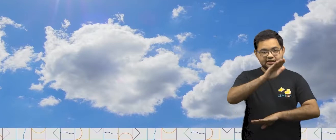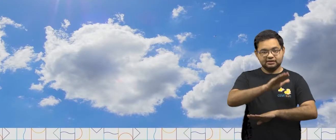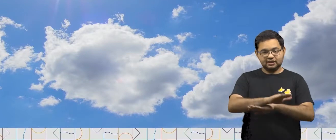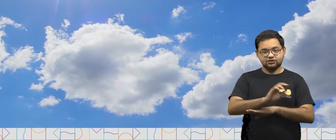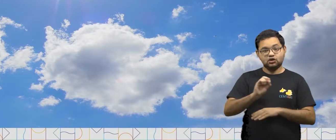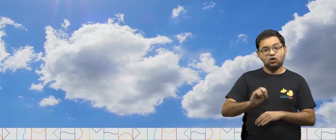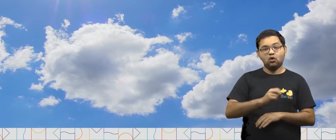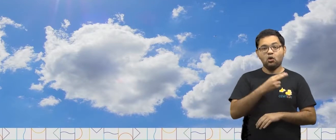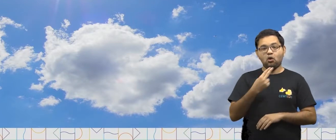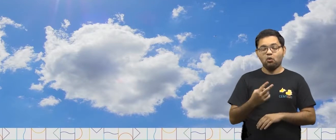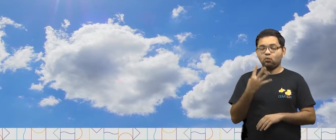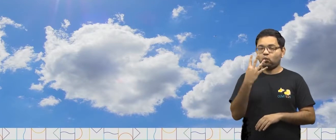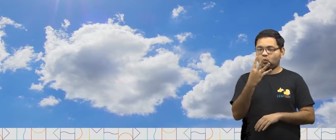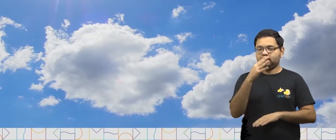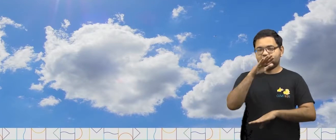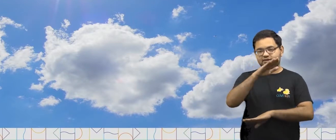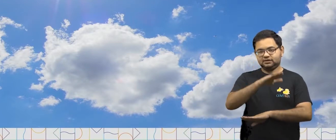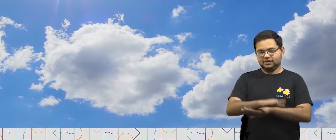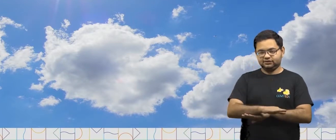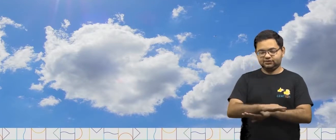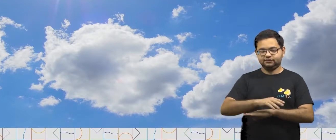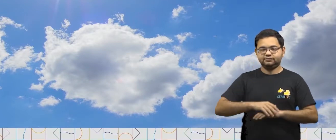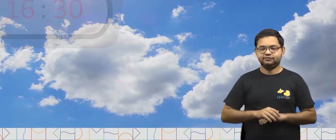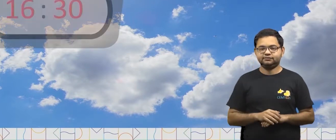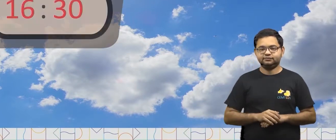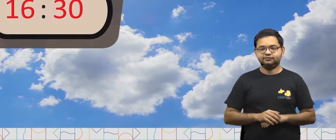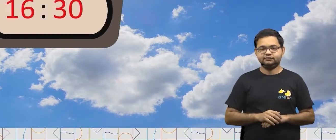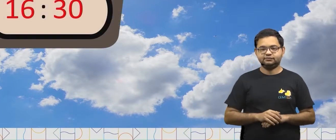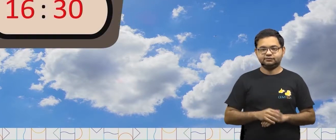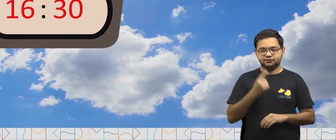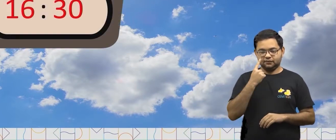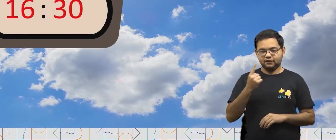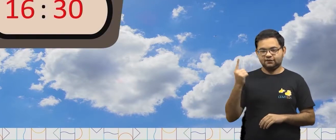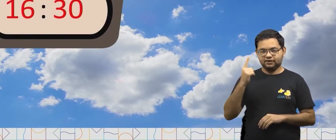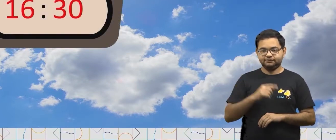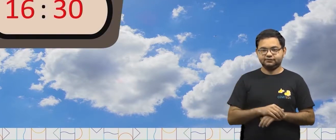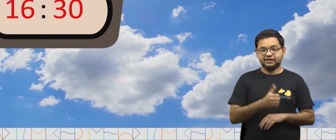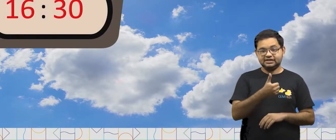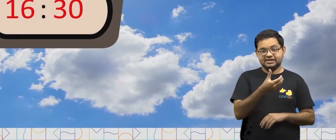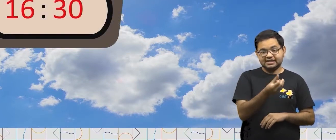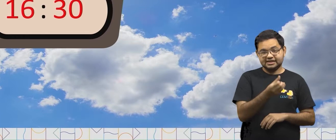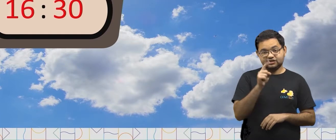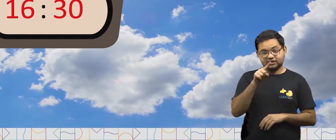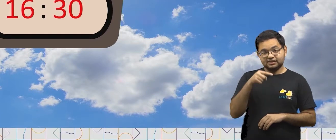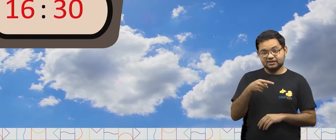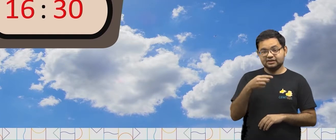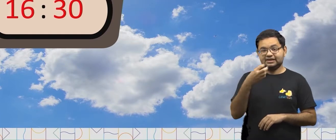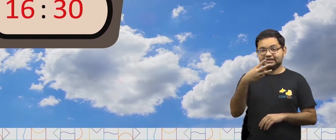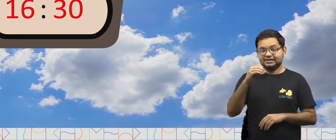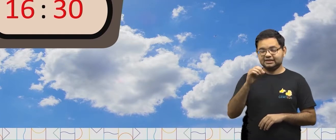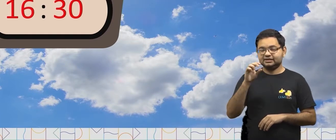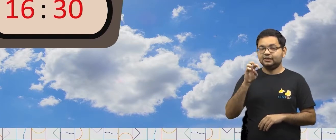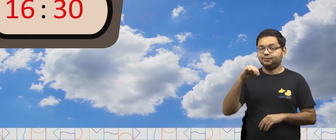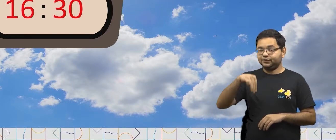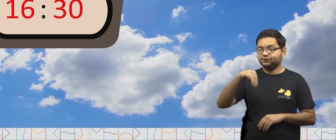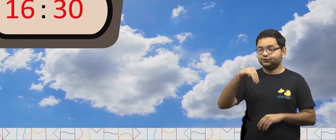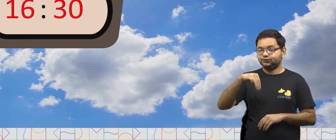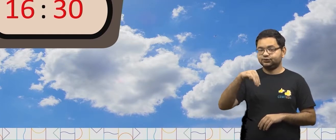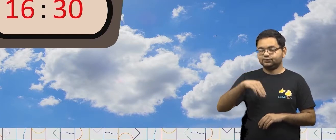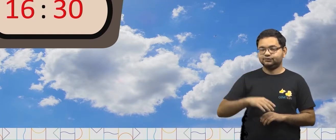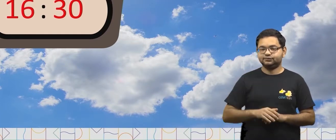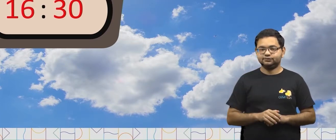ou 4 horas da tarde. E aqui, nós temos 16 horas e 30 minutos.